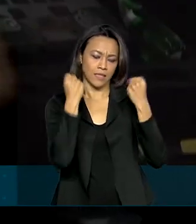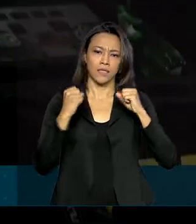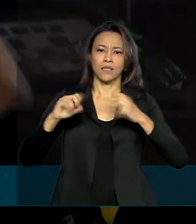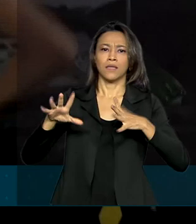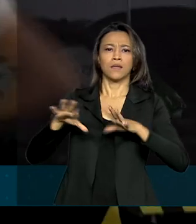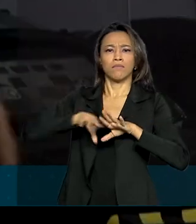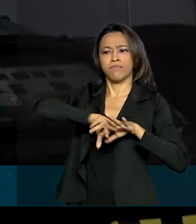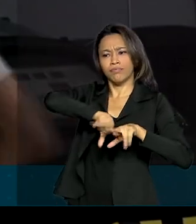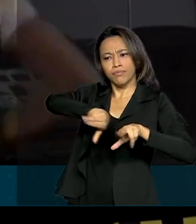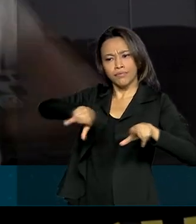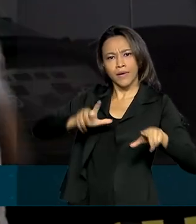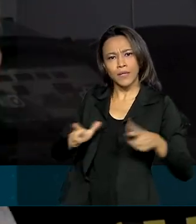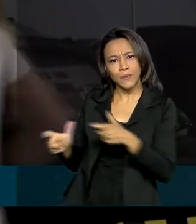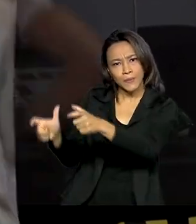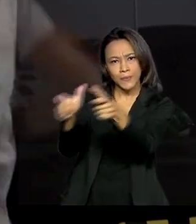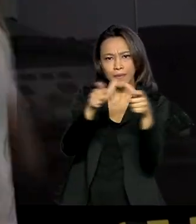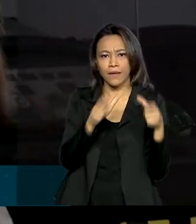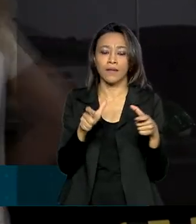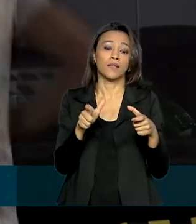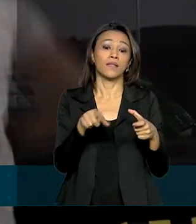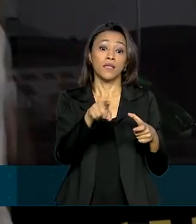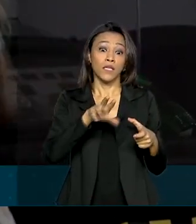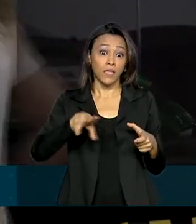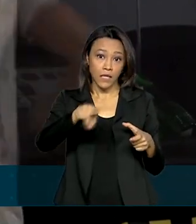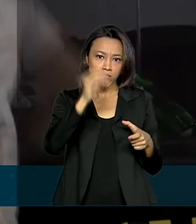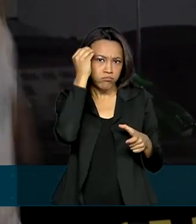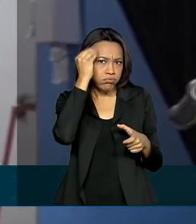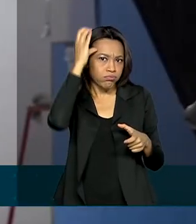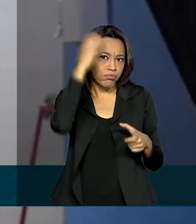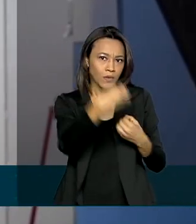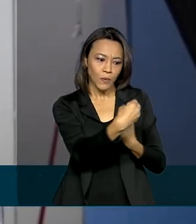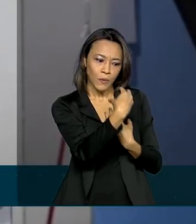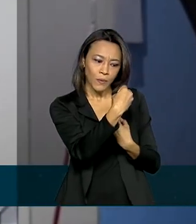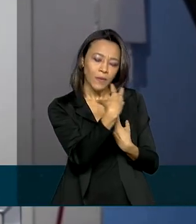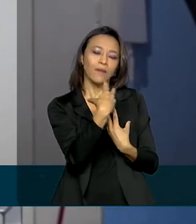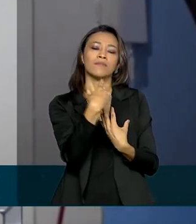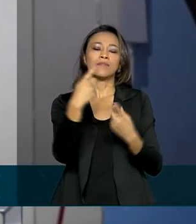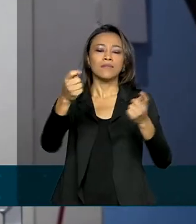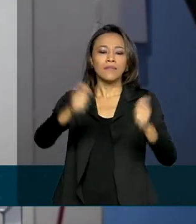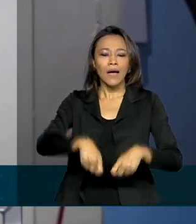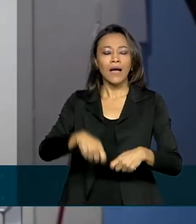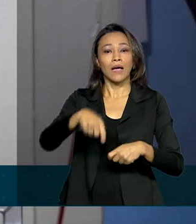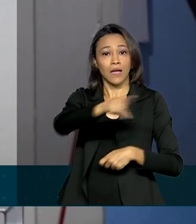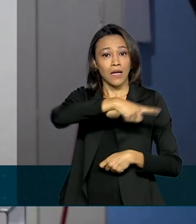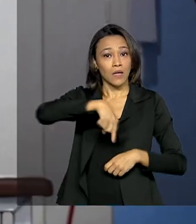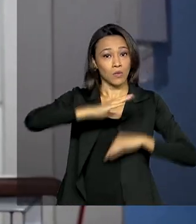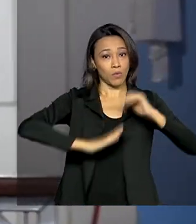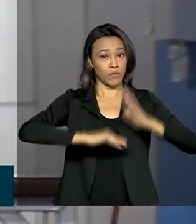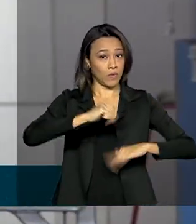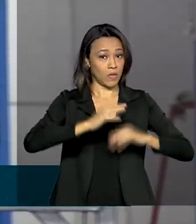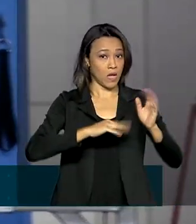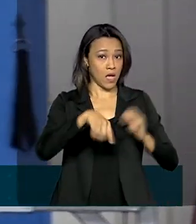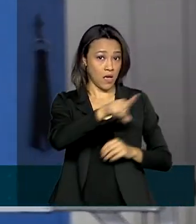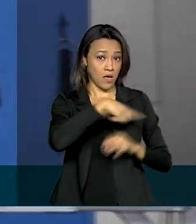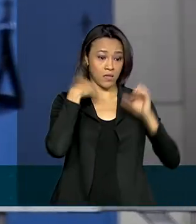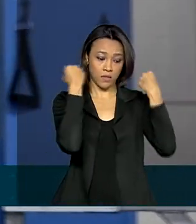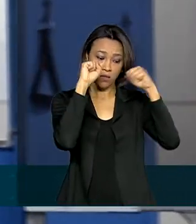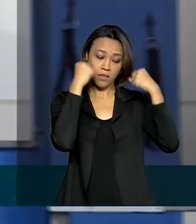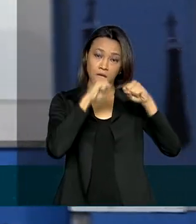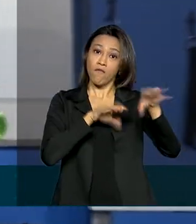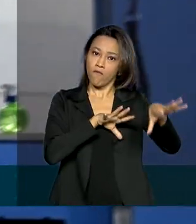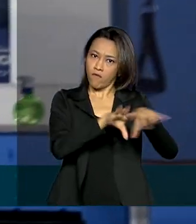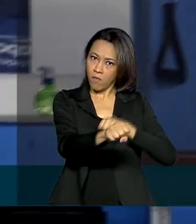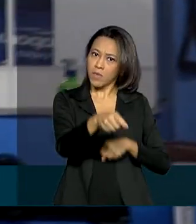clubes e parques. E o uso de todo esse conhecimento pode ir muito além. Os profissionais de educação física têm formação